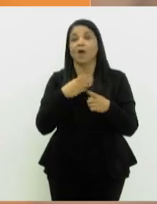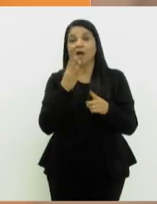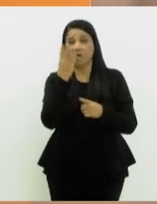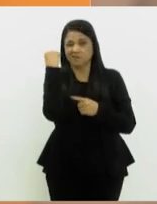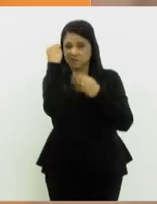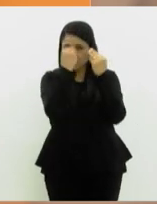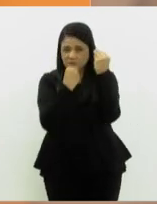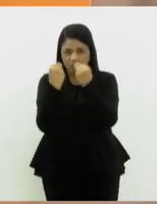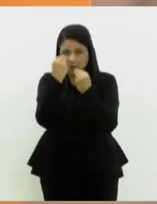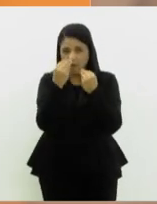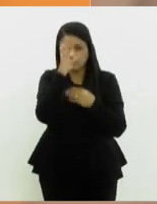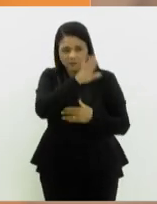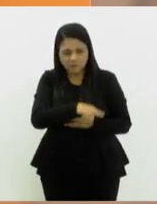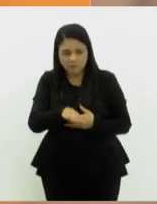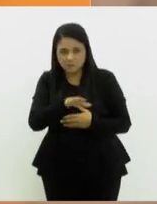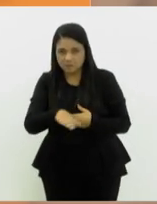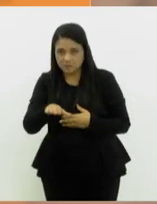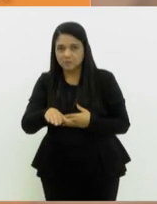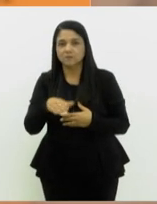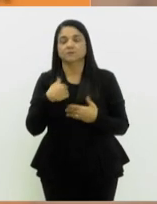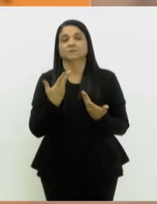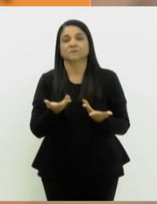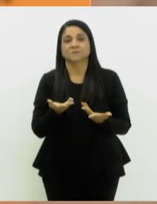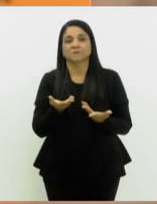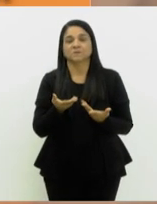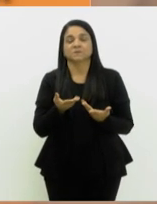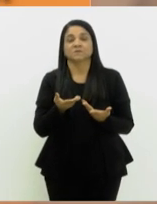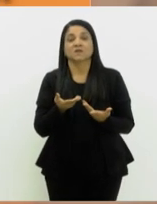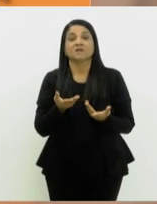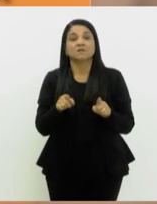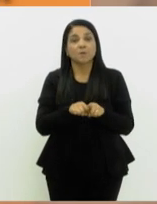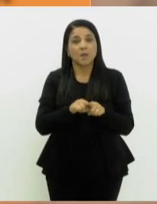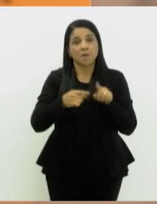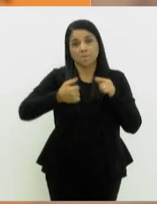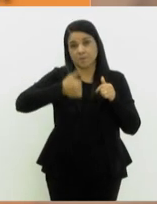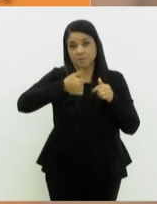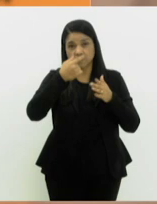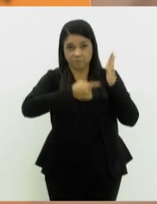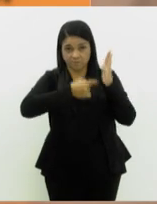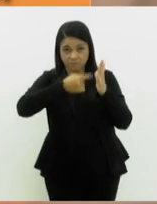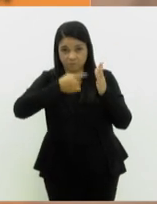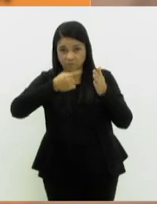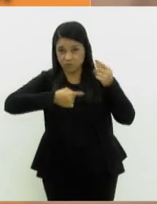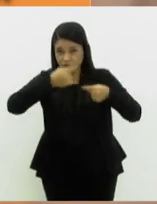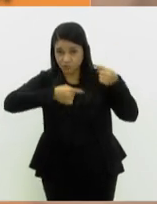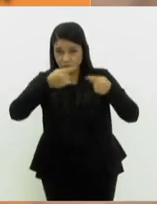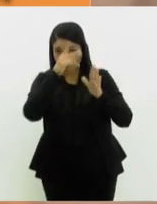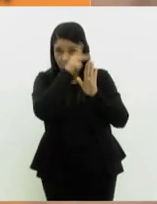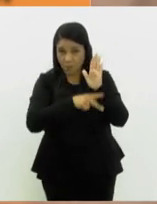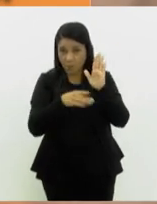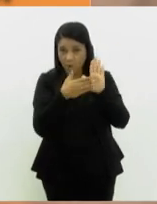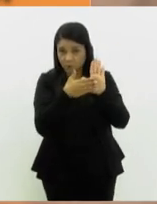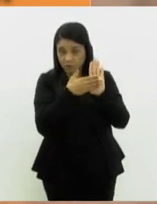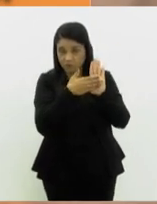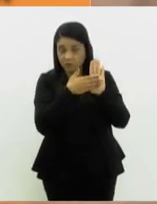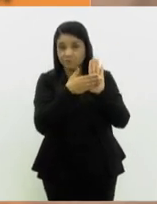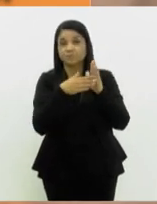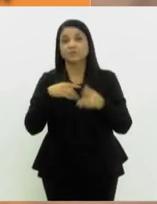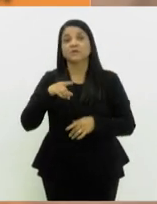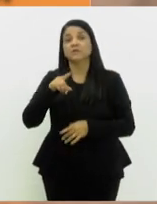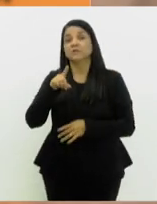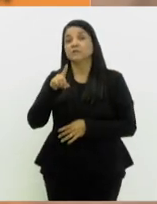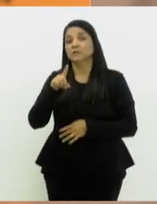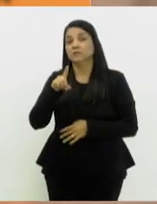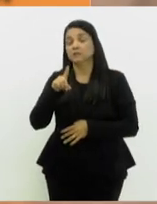Sexualização Infanto-Juvenil. Em primeira discussão, proposta do deputado Daniel Librelon, que